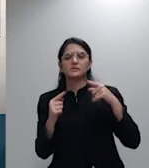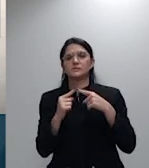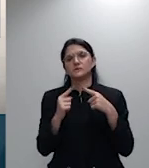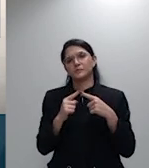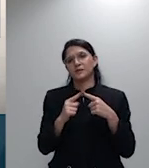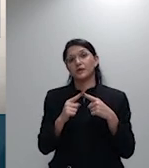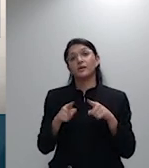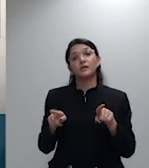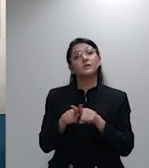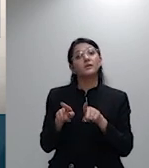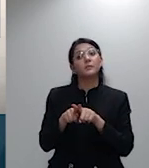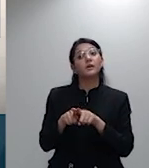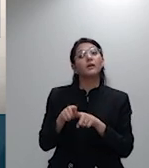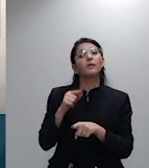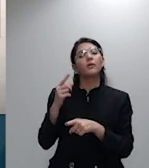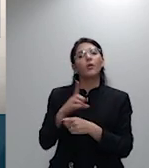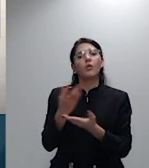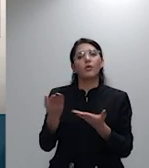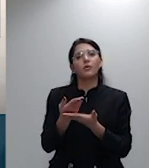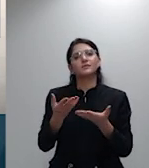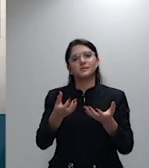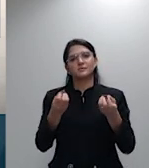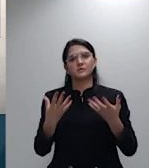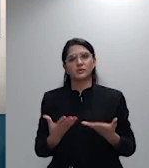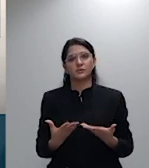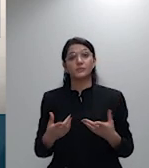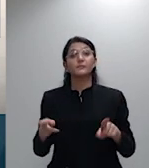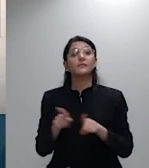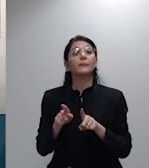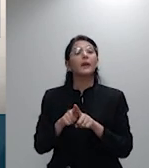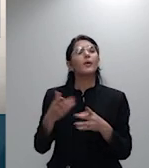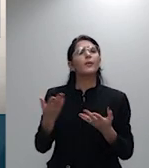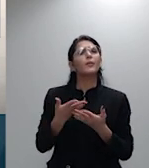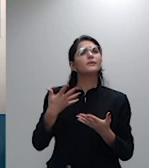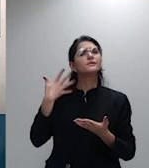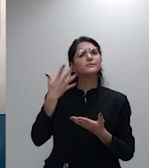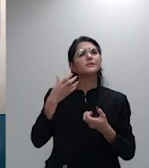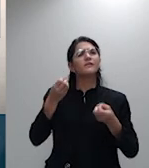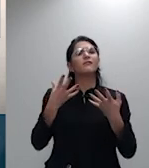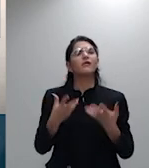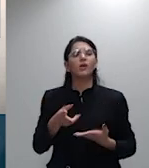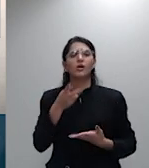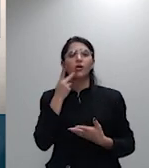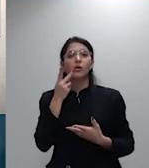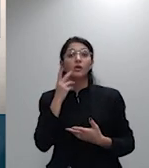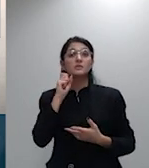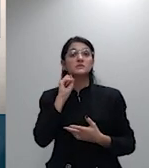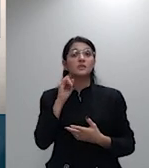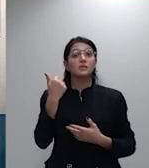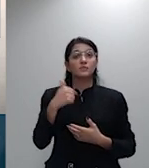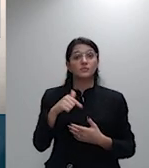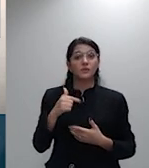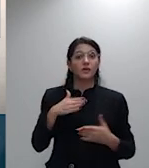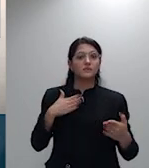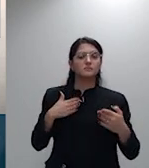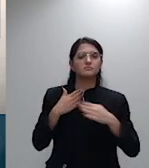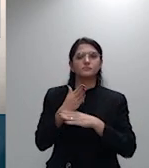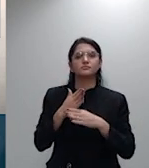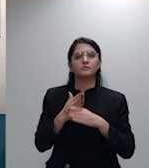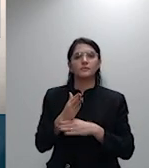sustentou-se que sem ultrapassar as proporções da RNNS 63-2003